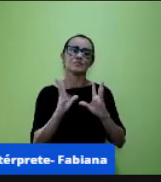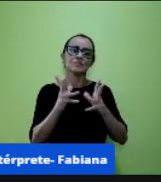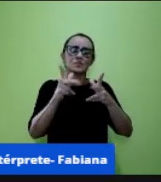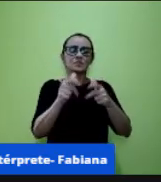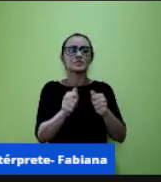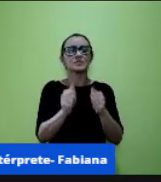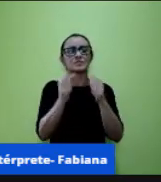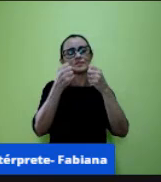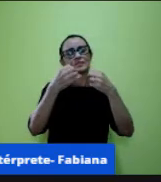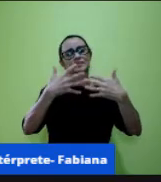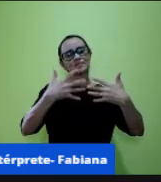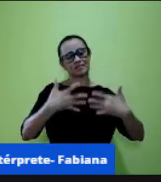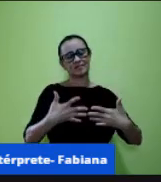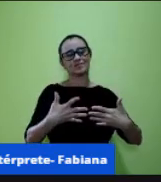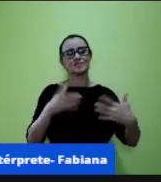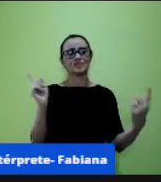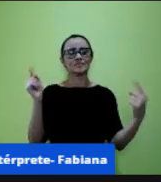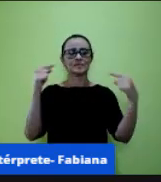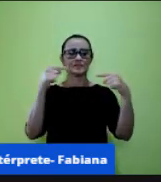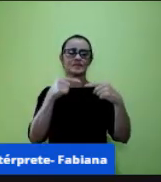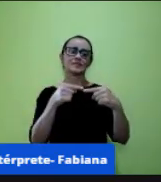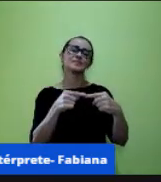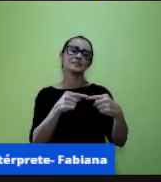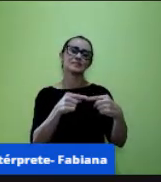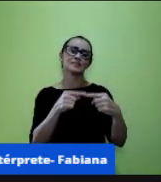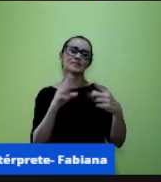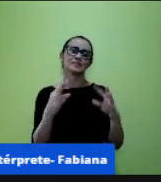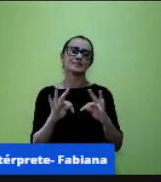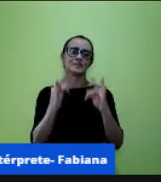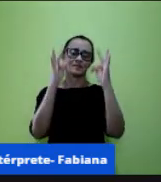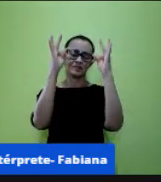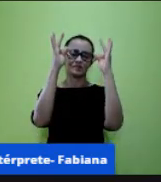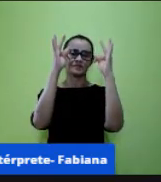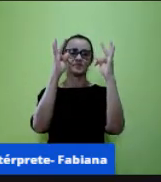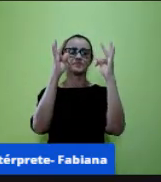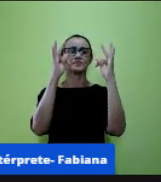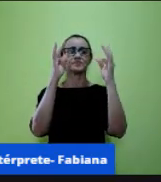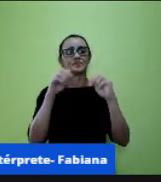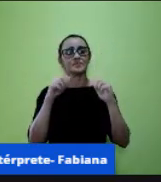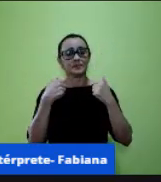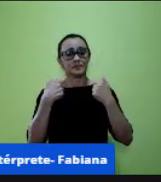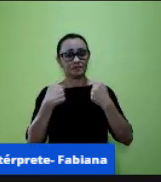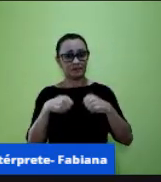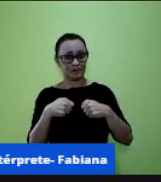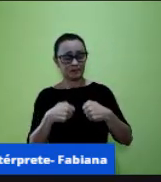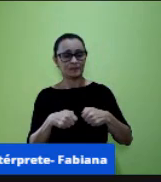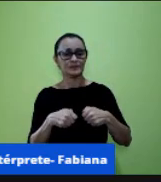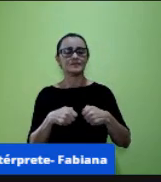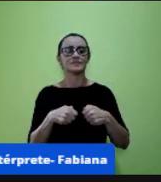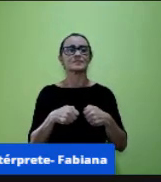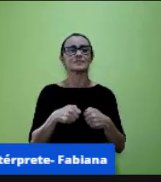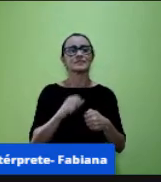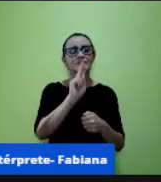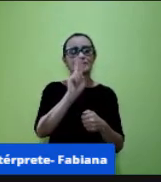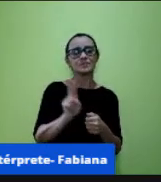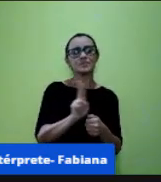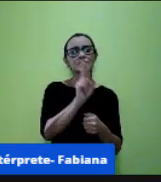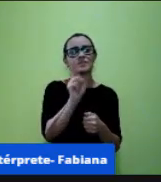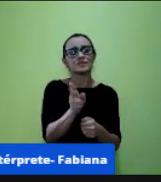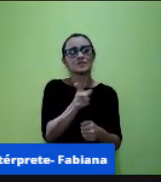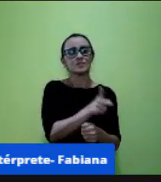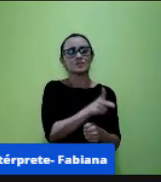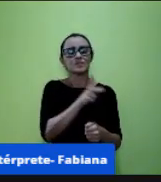com a questão da tecnologia então ela vem o é preciso né é que o professor